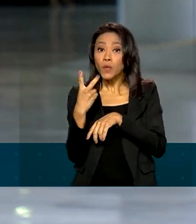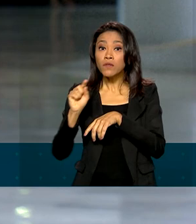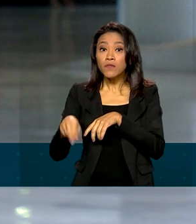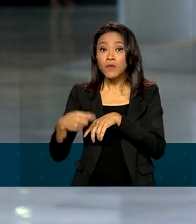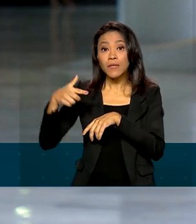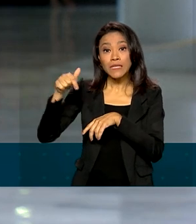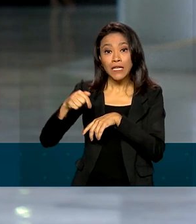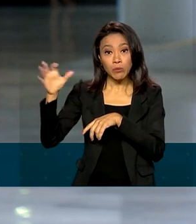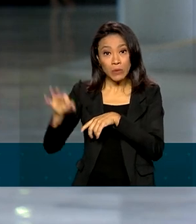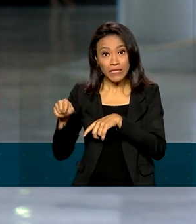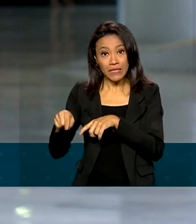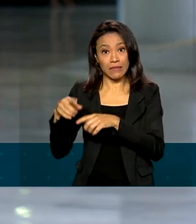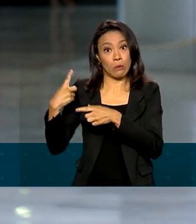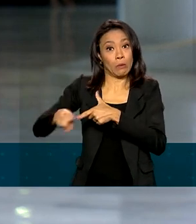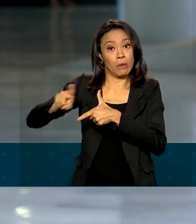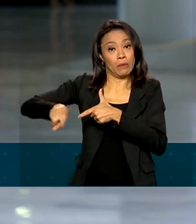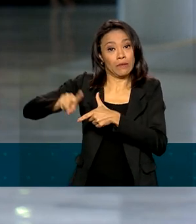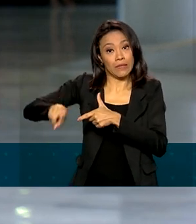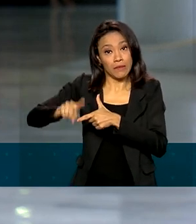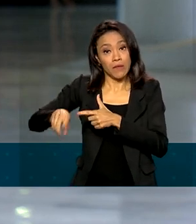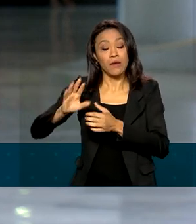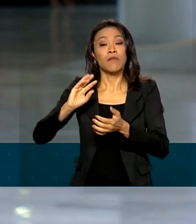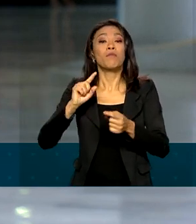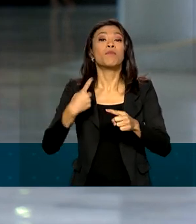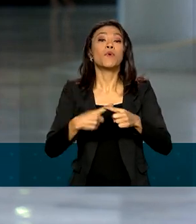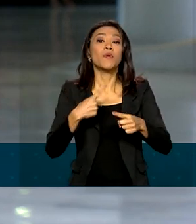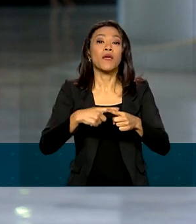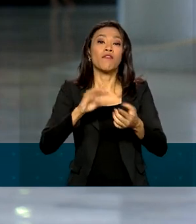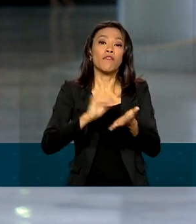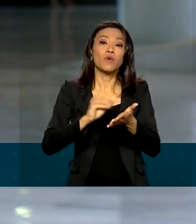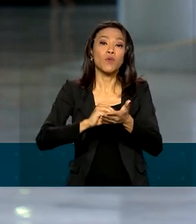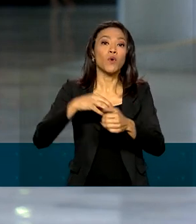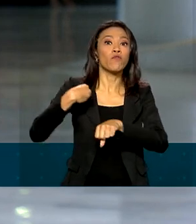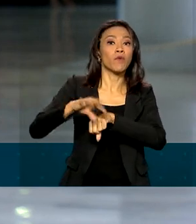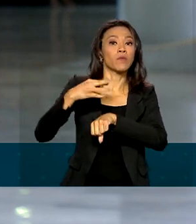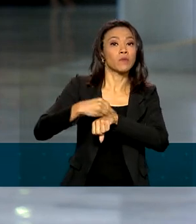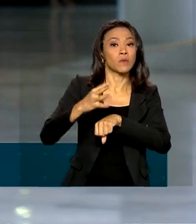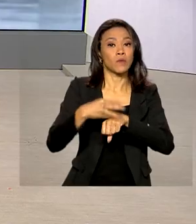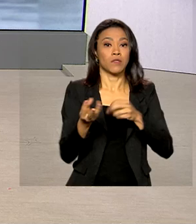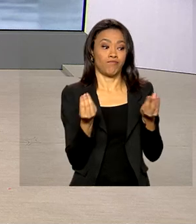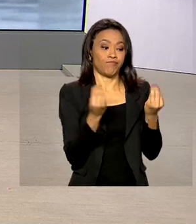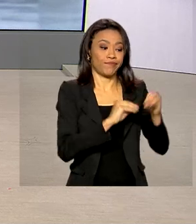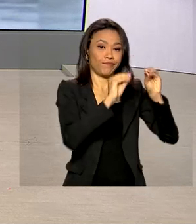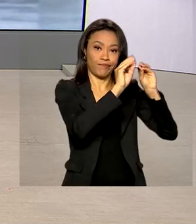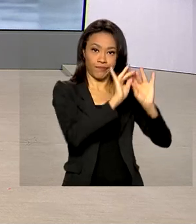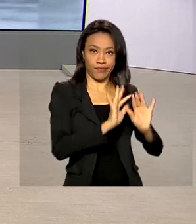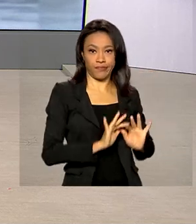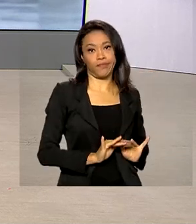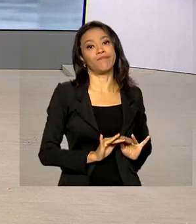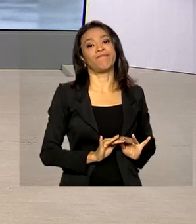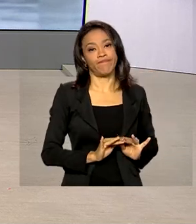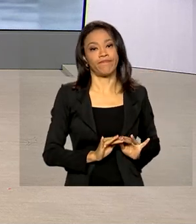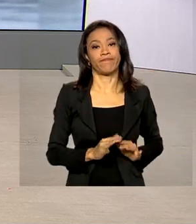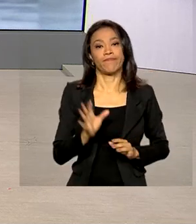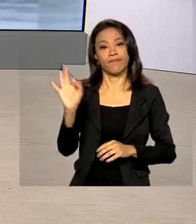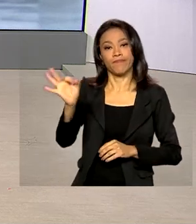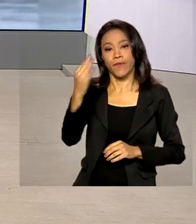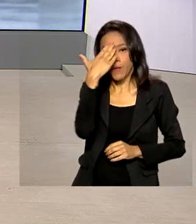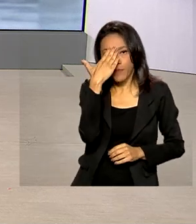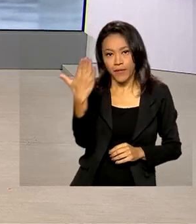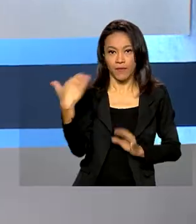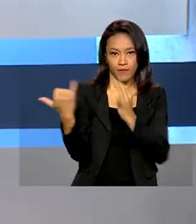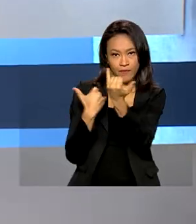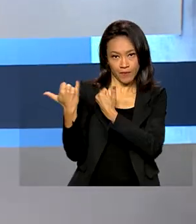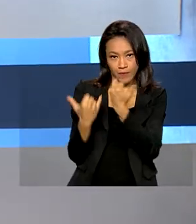de declarações e o principal motivo foi a omissão de rendimentos. Renata, eu volto com você. Tá certo, Glauco. Muito obrigada pelas suas